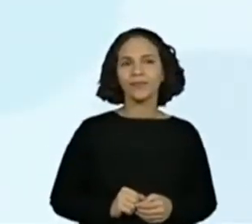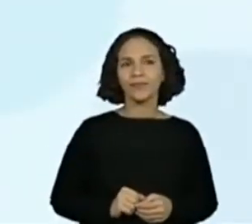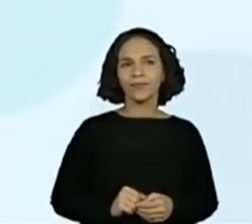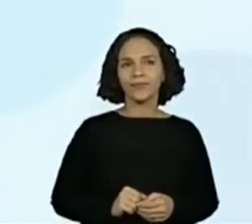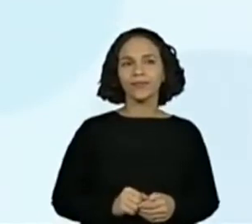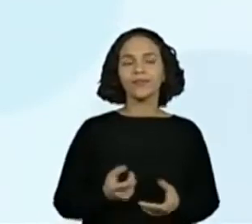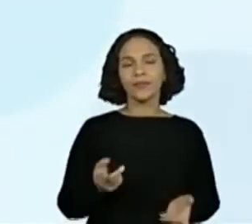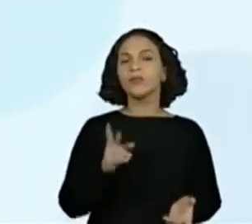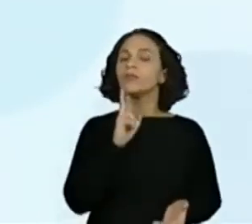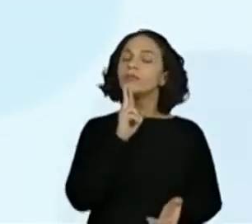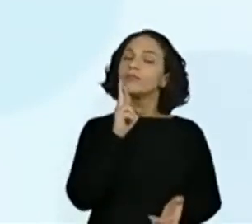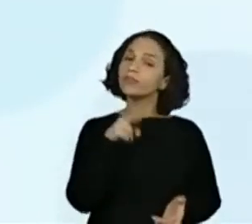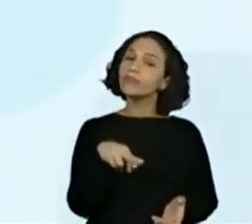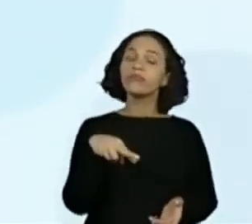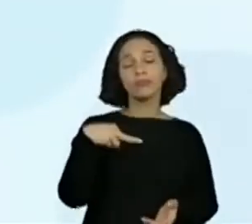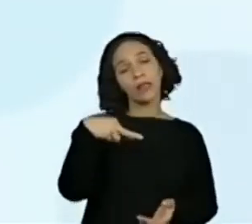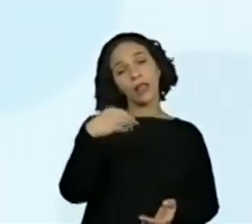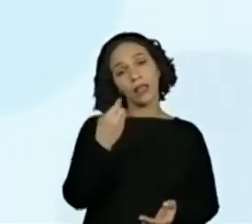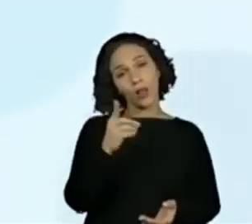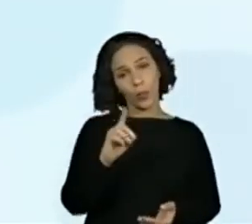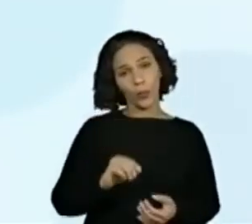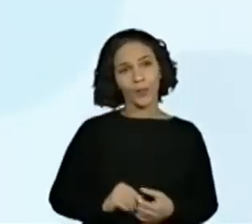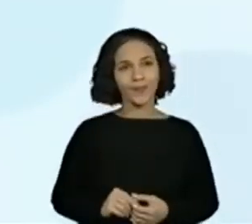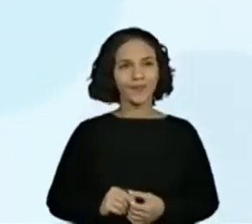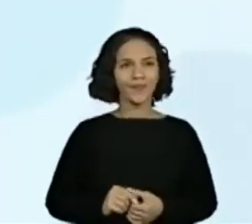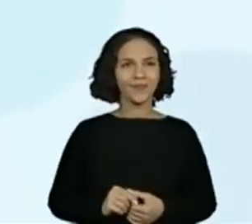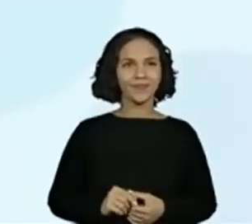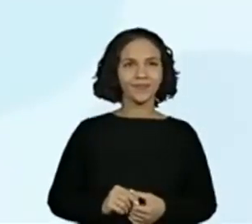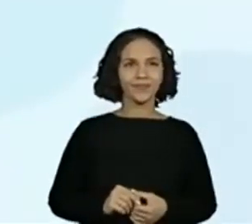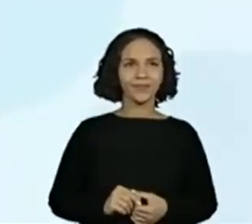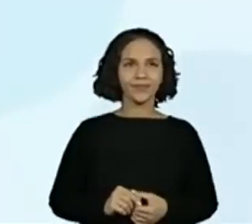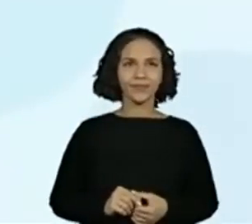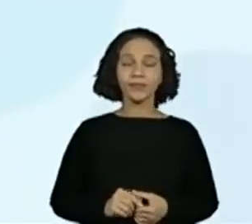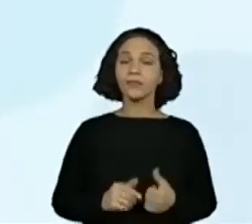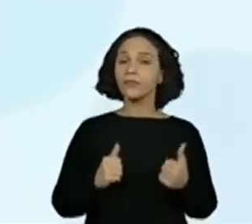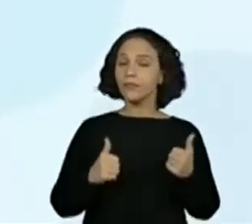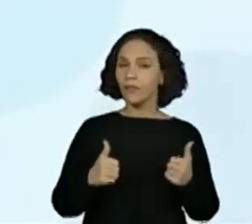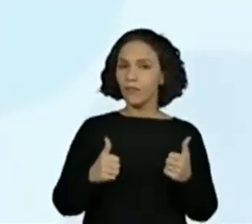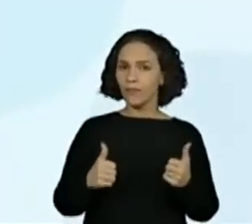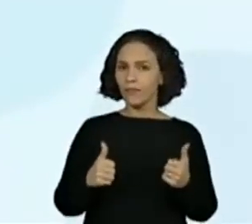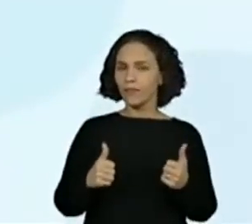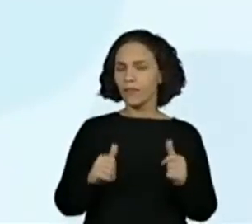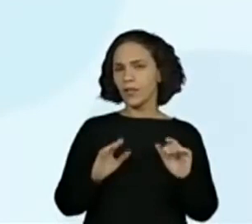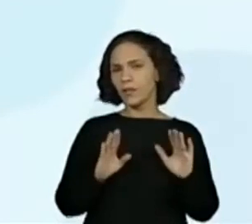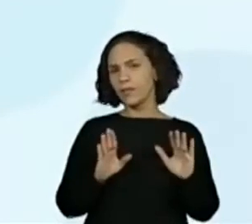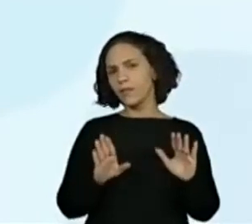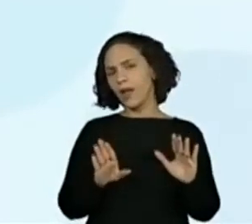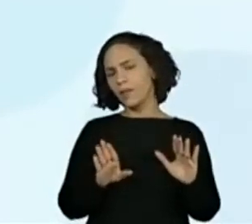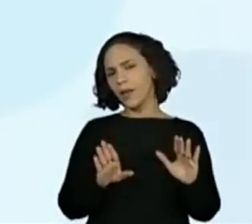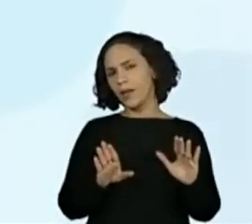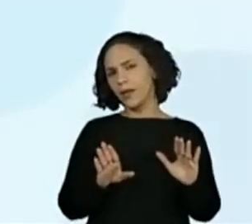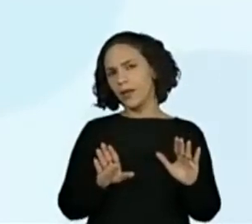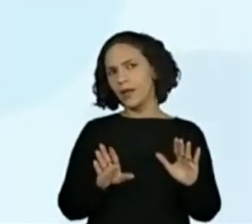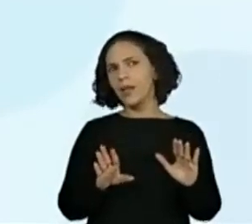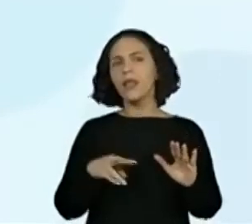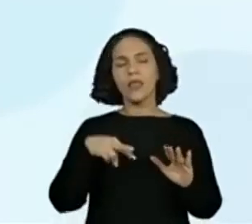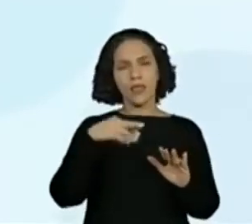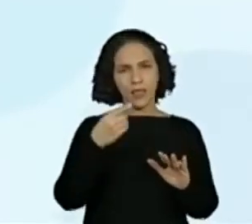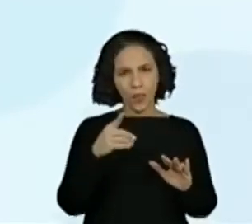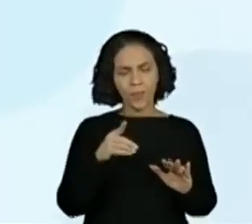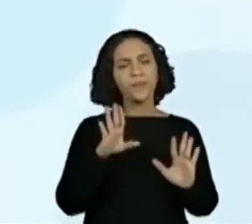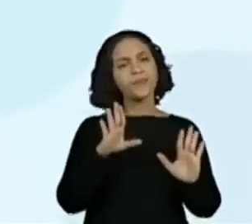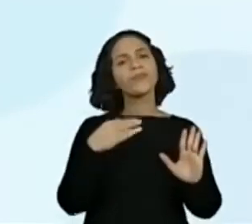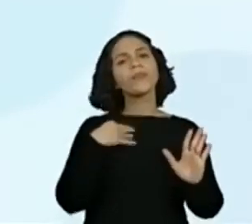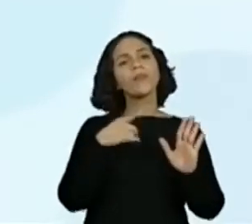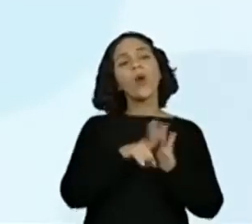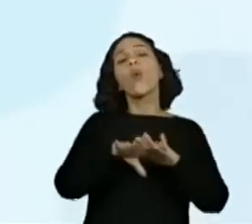Primeira resposta é não. Certo. Mas vamos lá. Se a resposta for negativa, em